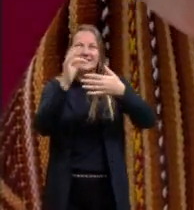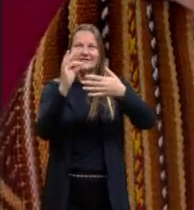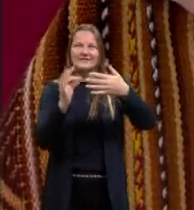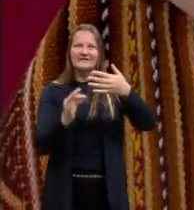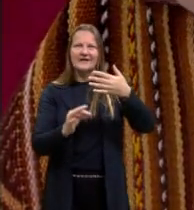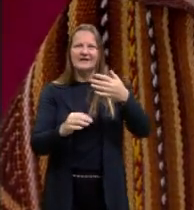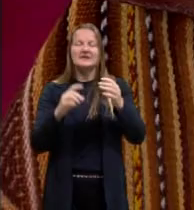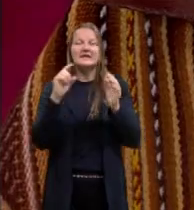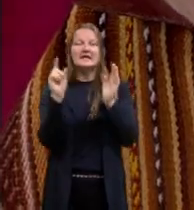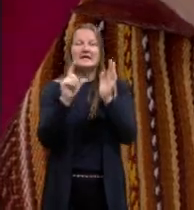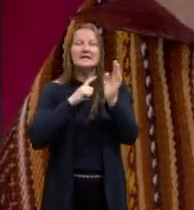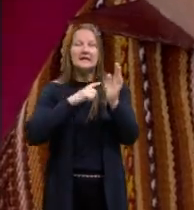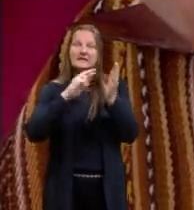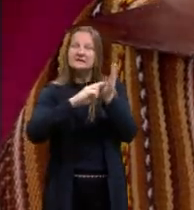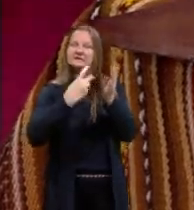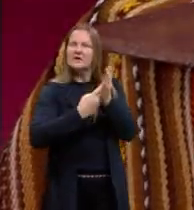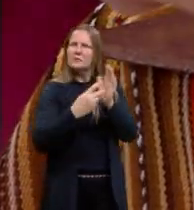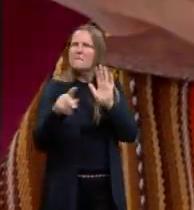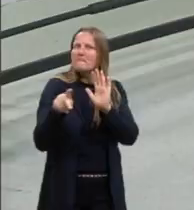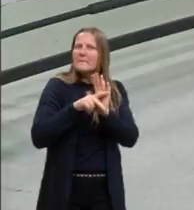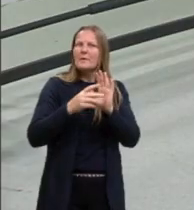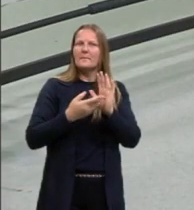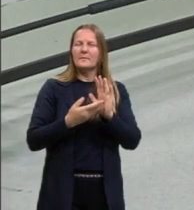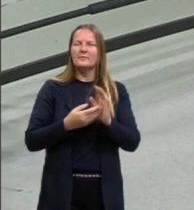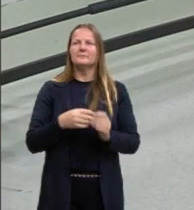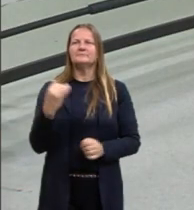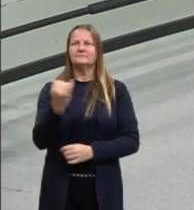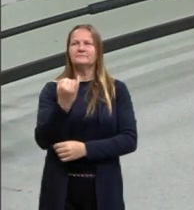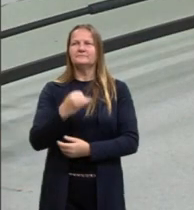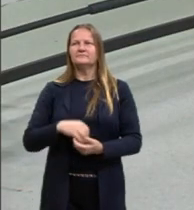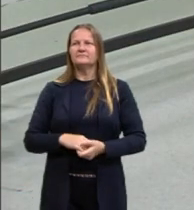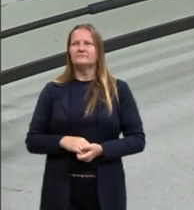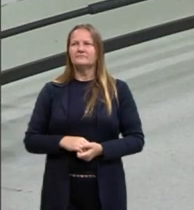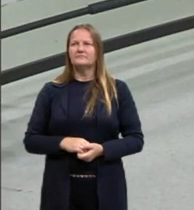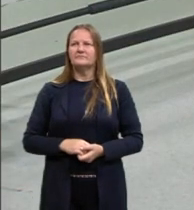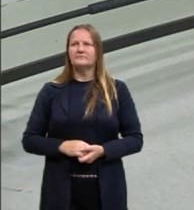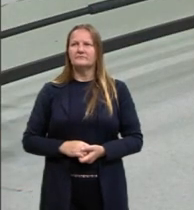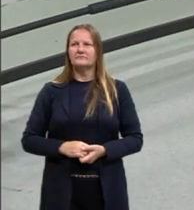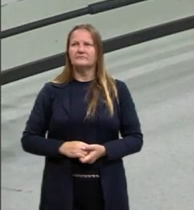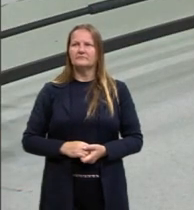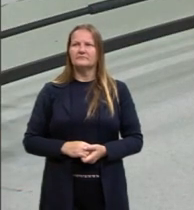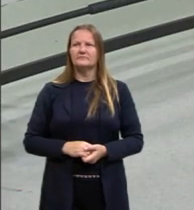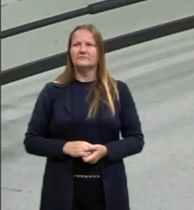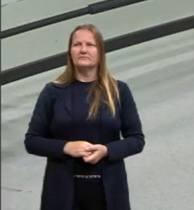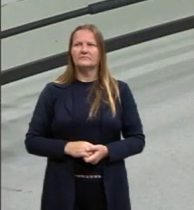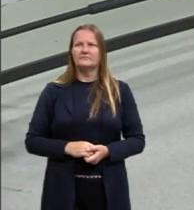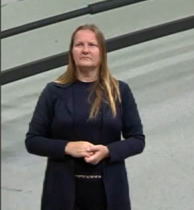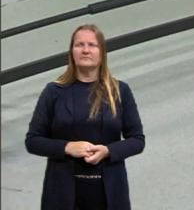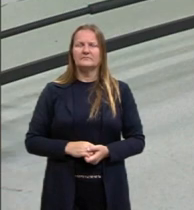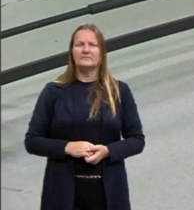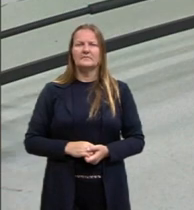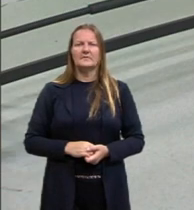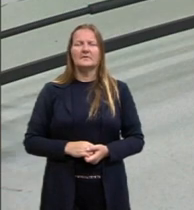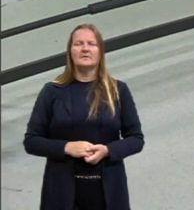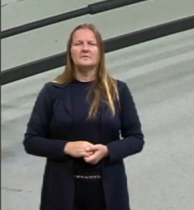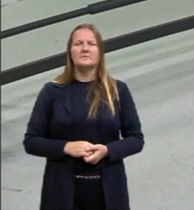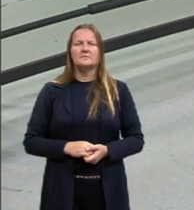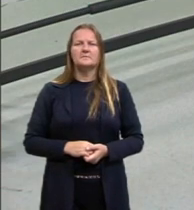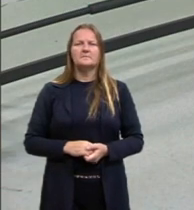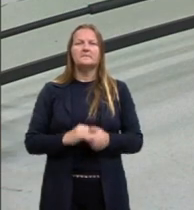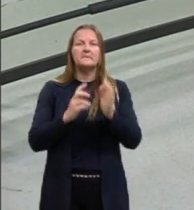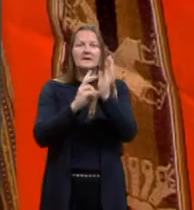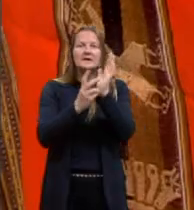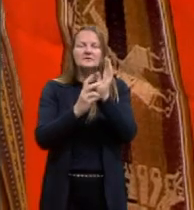tem um significado, tá? Então nós temos, toda essa produção estética indígena, ela vem